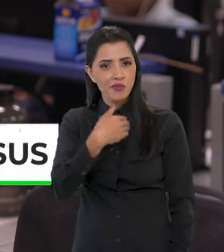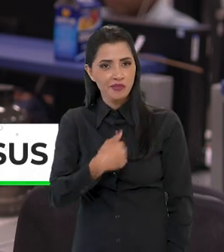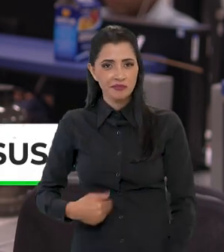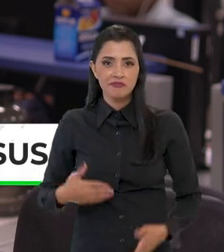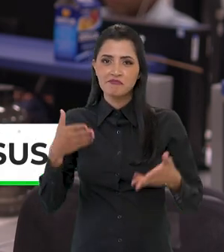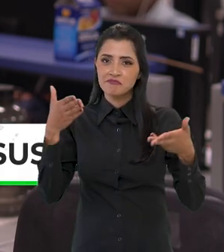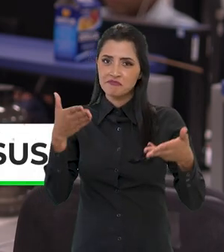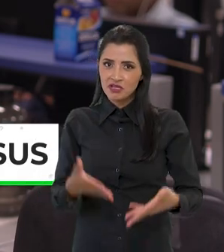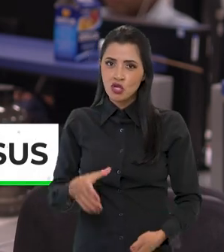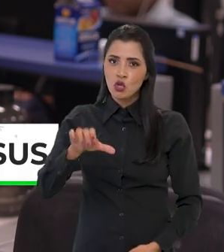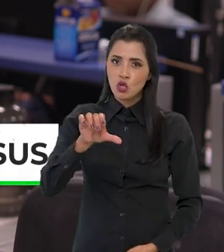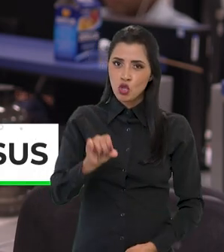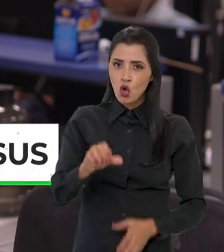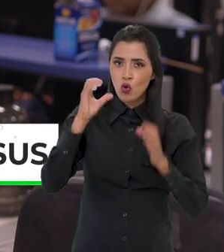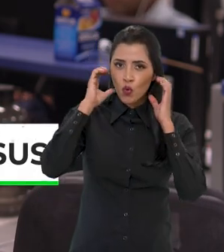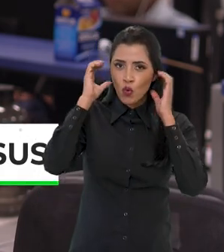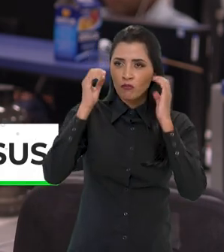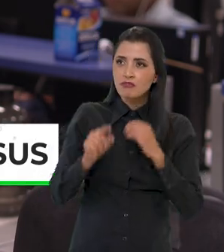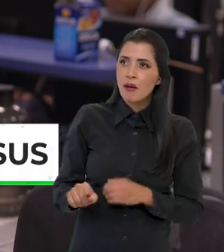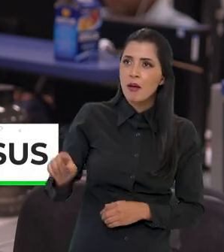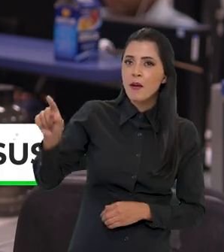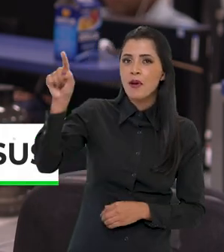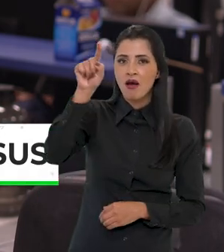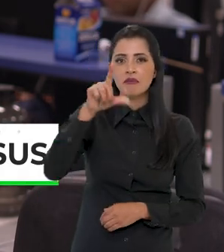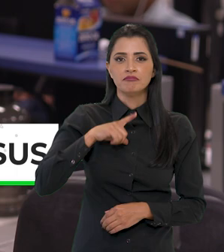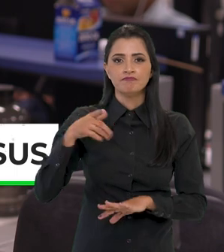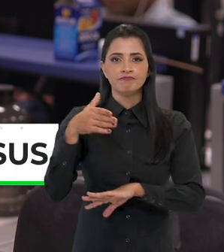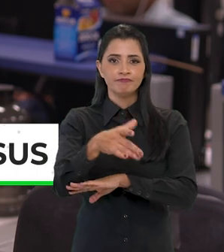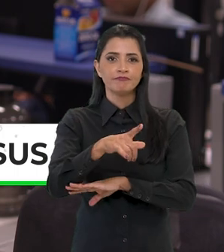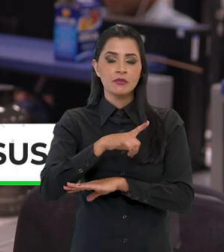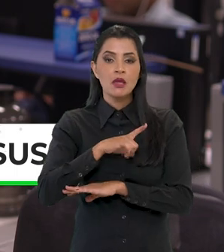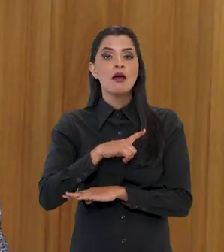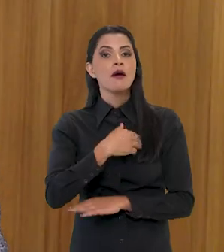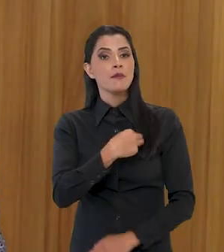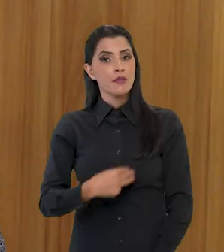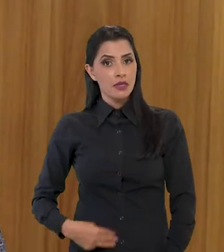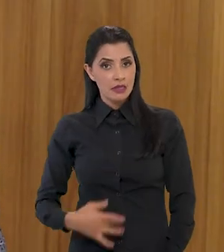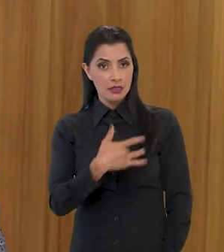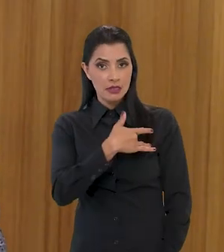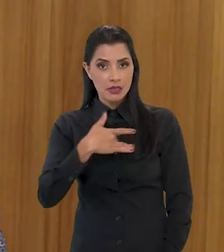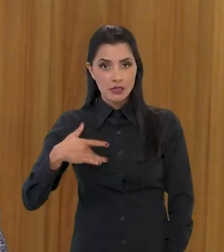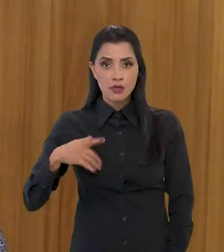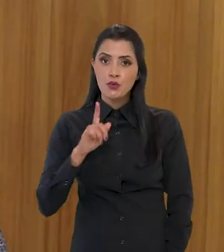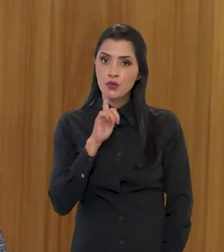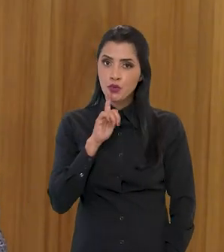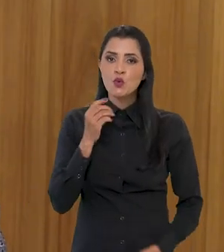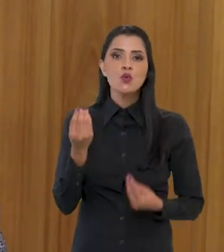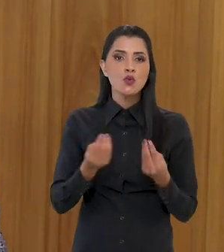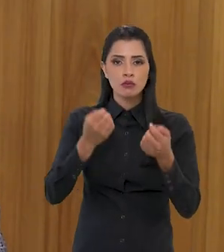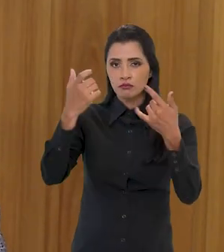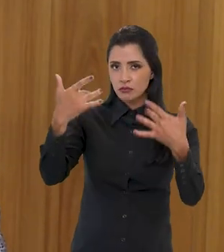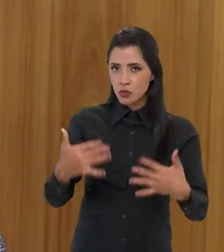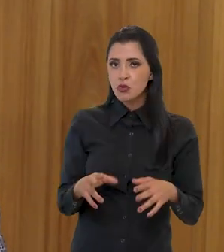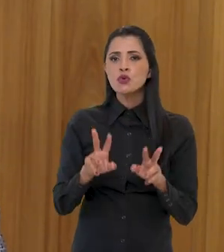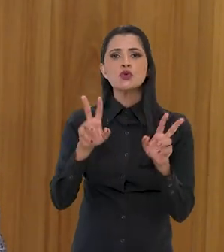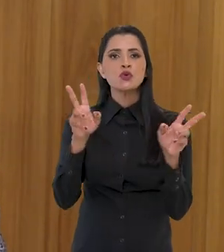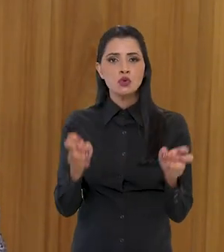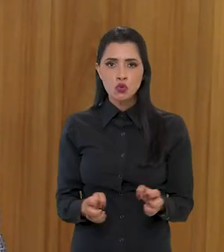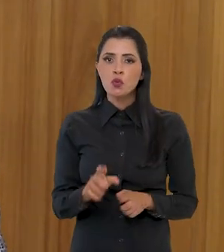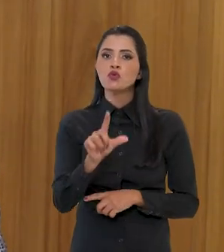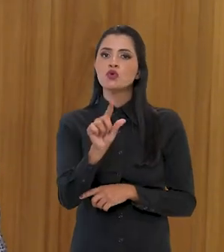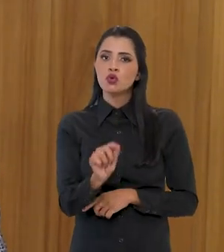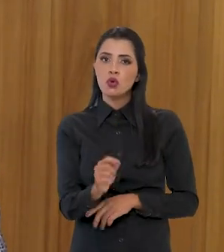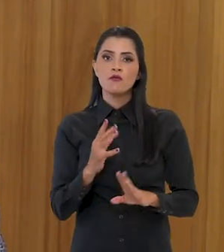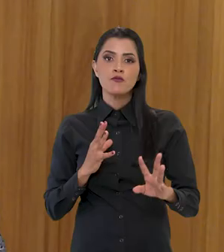Dia, Ministro, com a participação de nove rádios de várias regiões do país, a ministra da Saúde, Nízia Trindade, falou